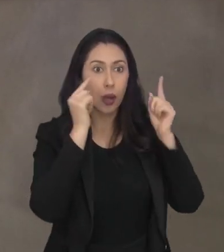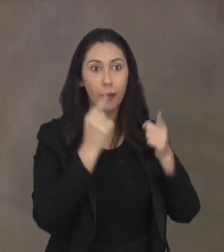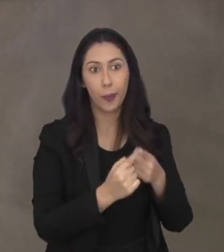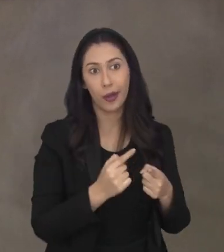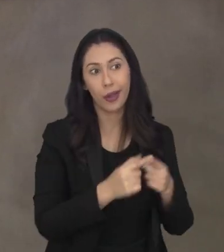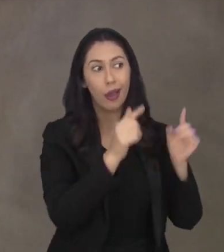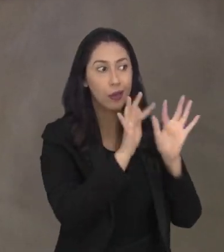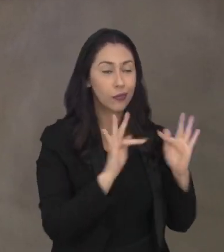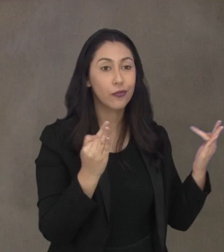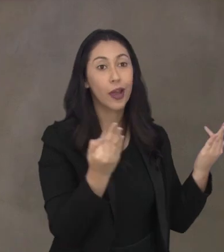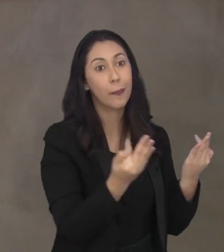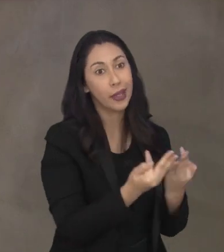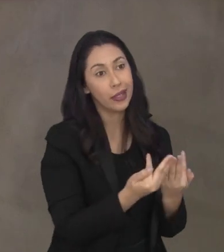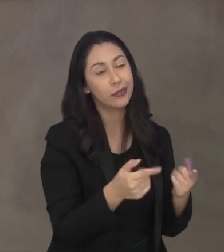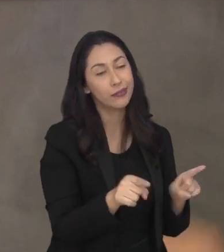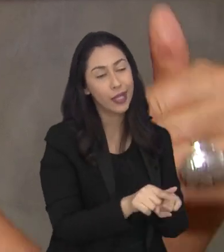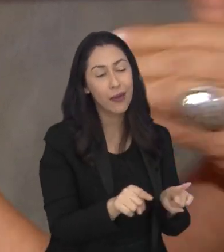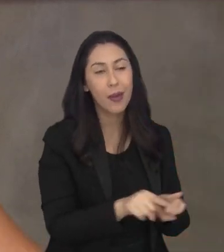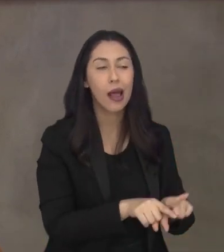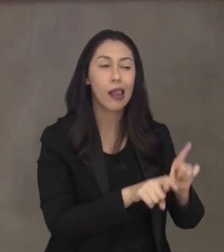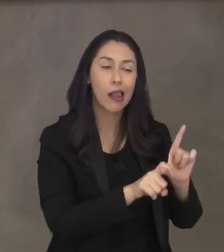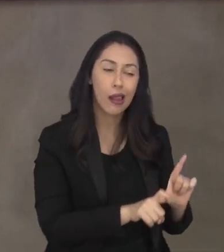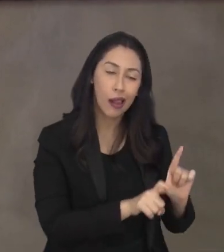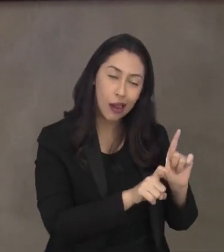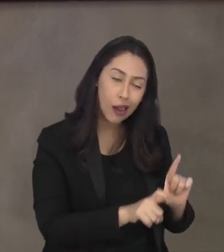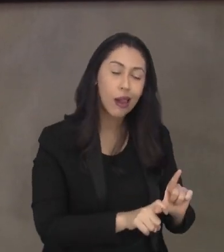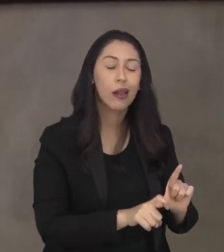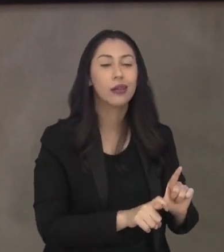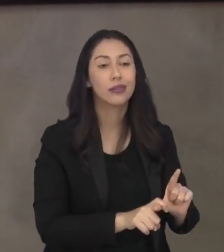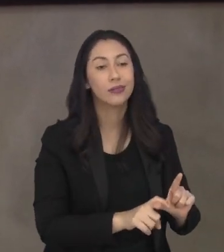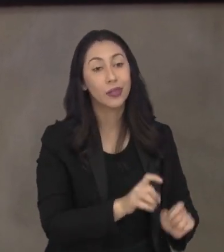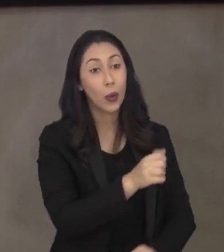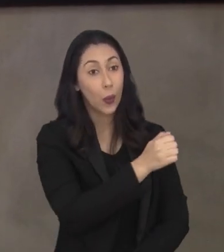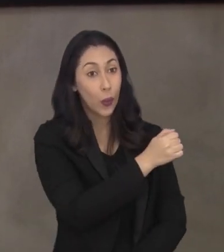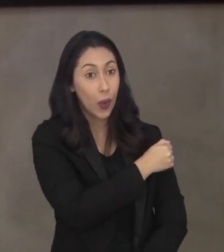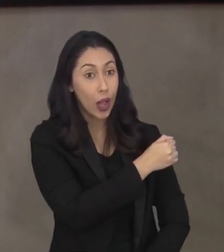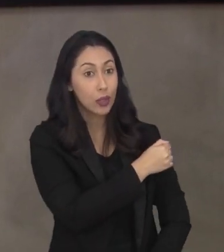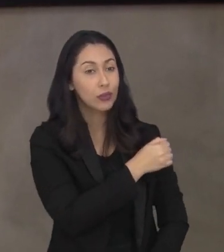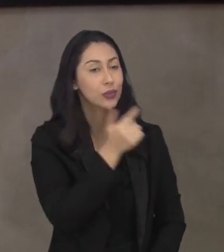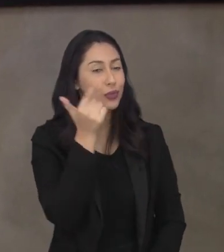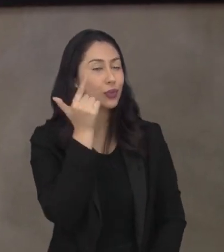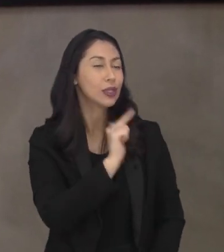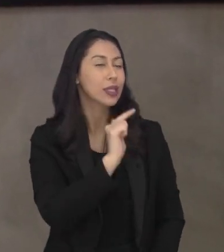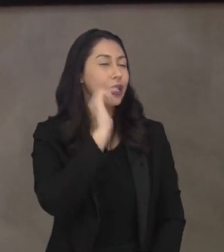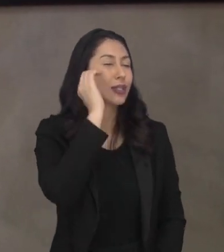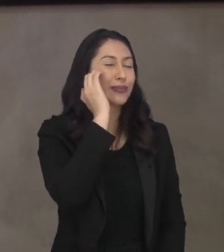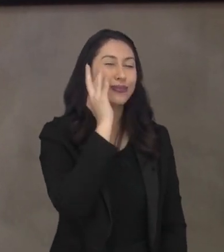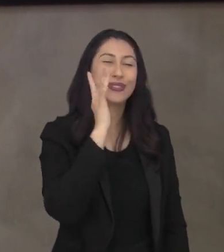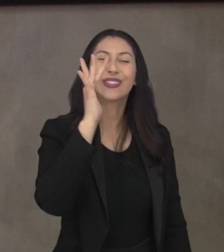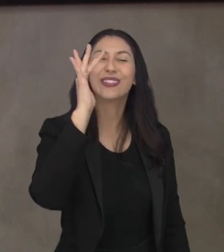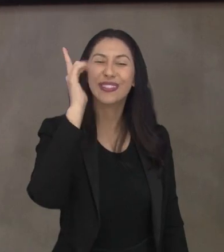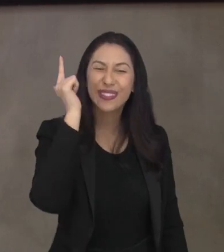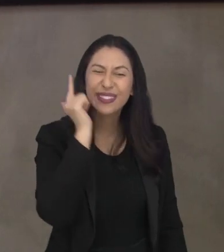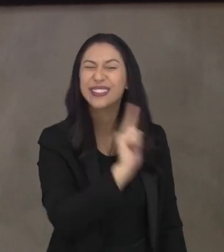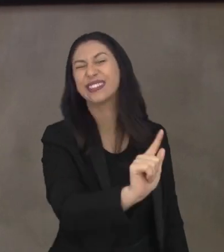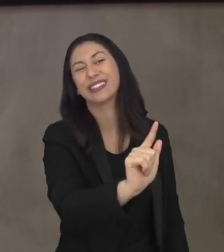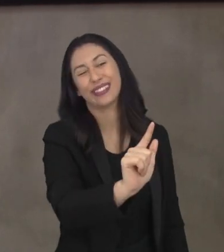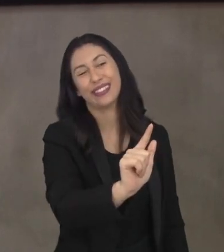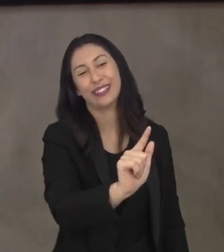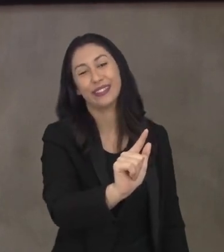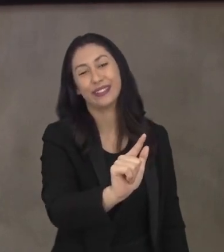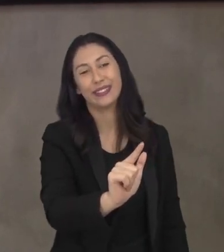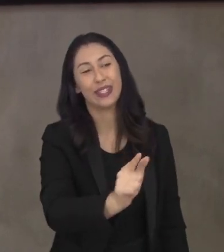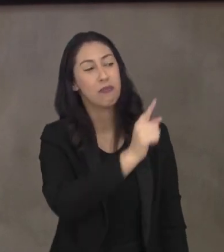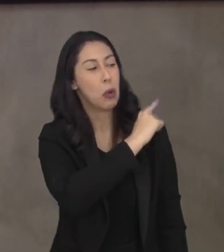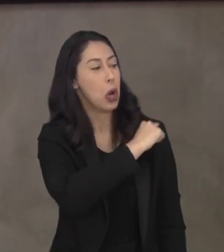família que hoje também depende do Estado e que ele consiga ter um sonho realizado. Que